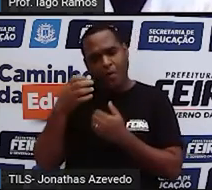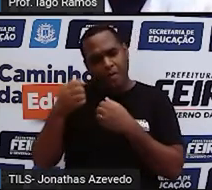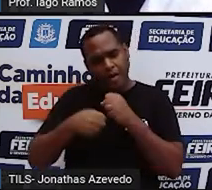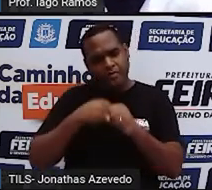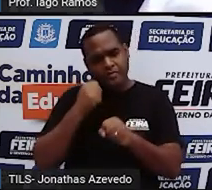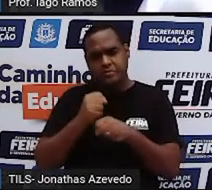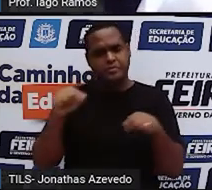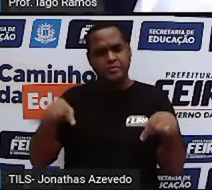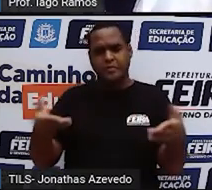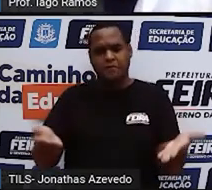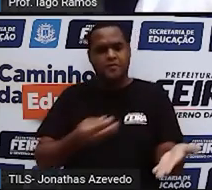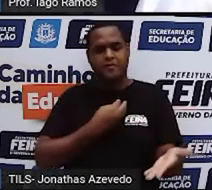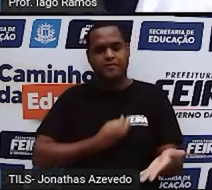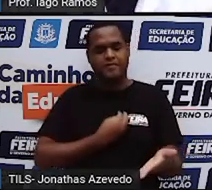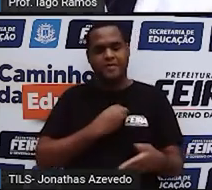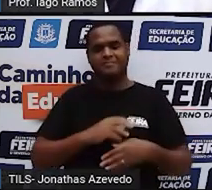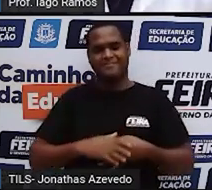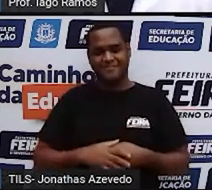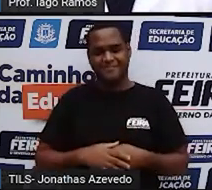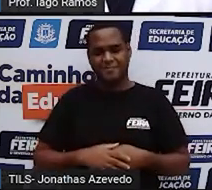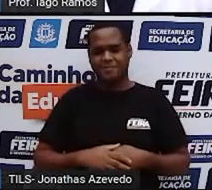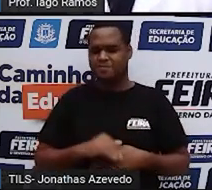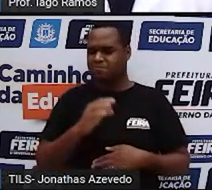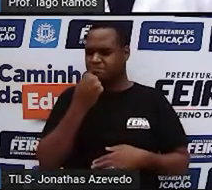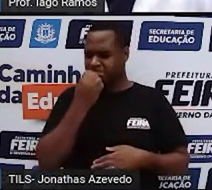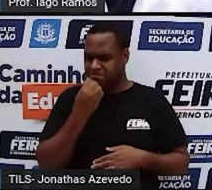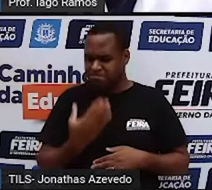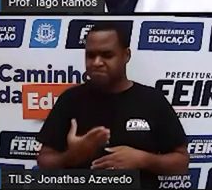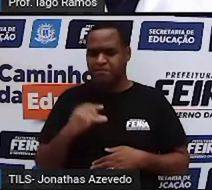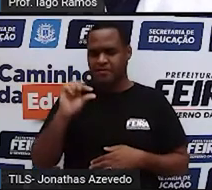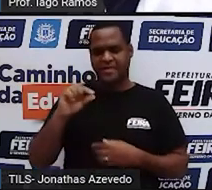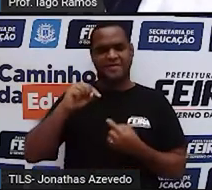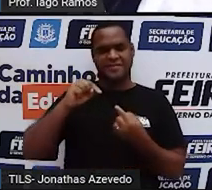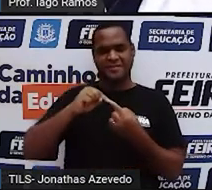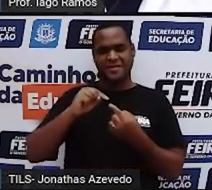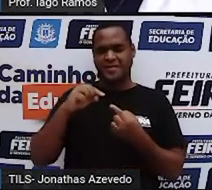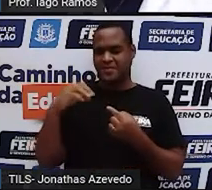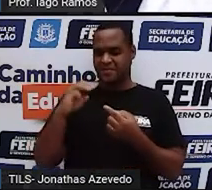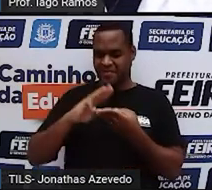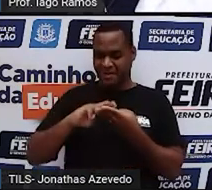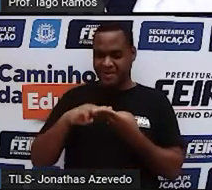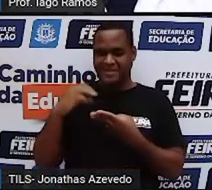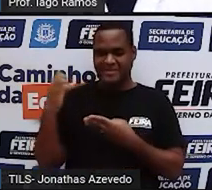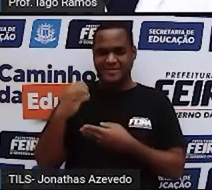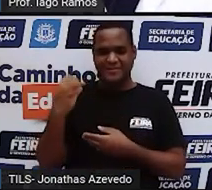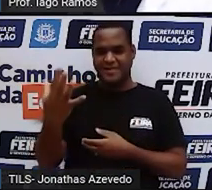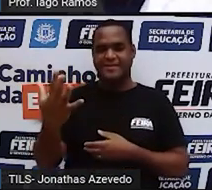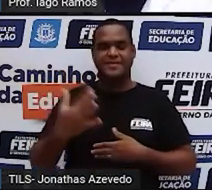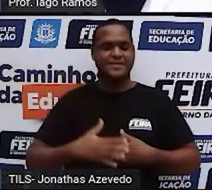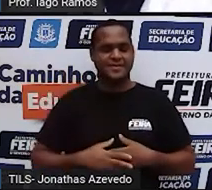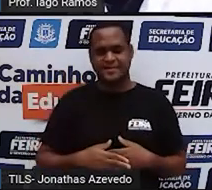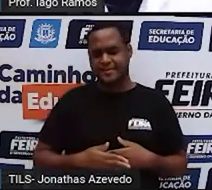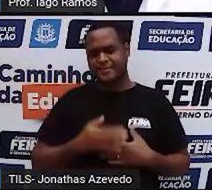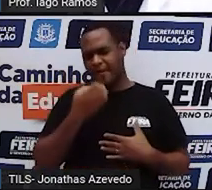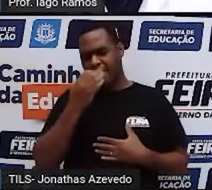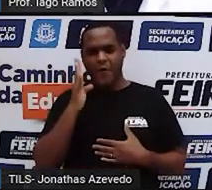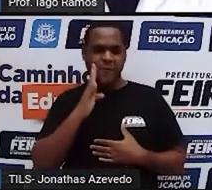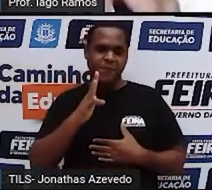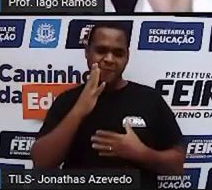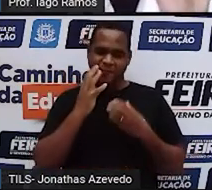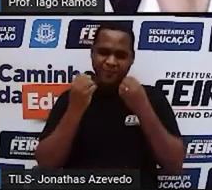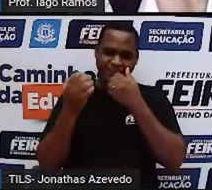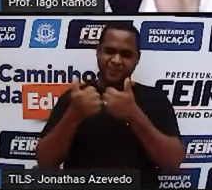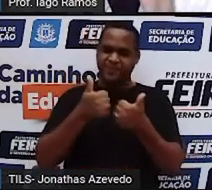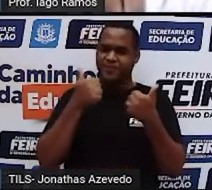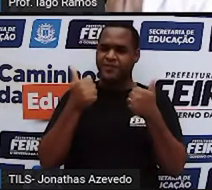-vindos, né? Isso aqui é um pouquinho da matemágica. Que bacana, que massa